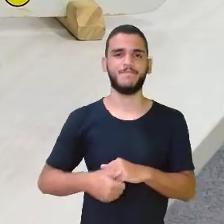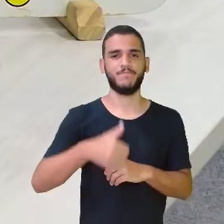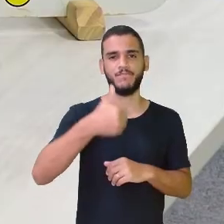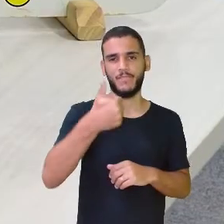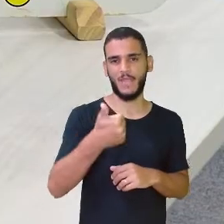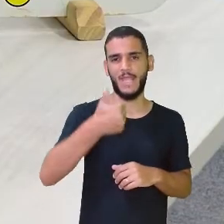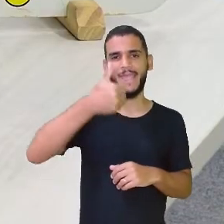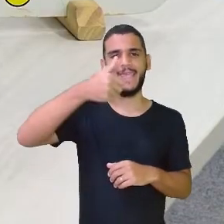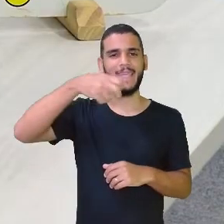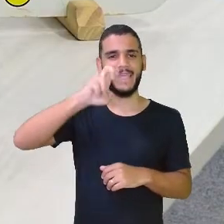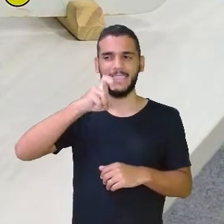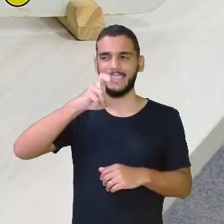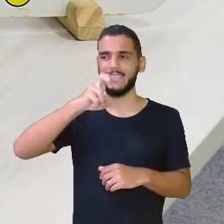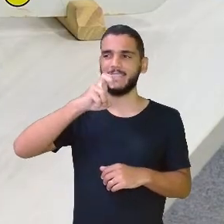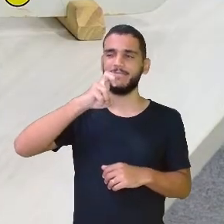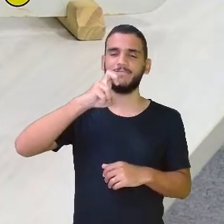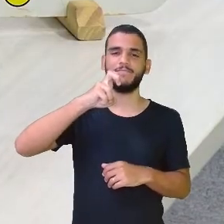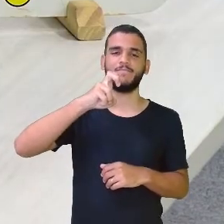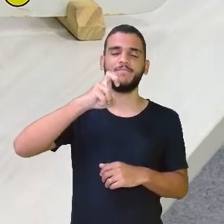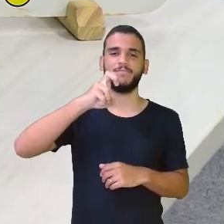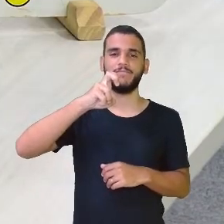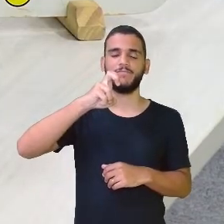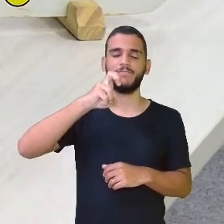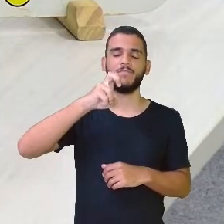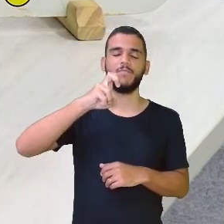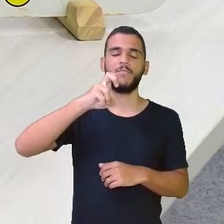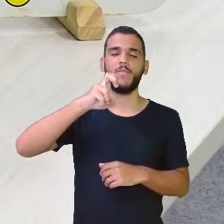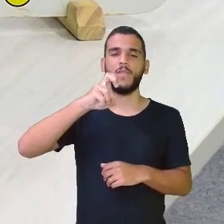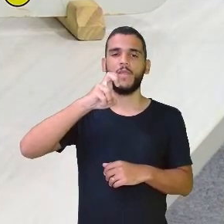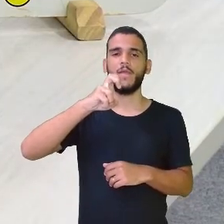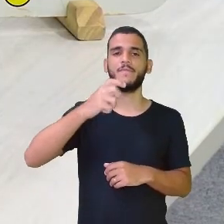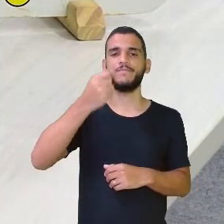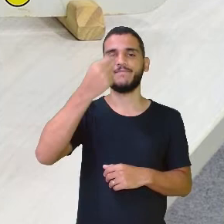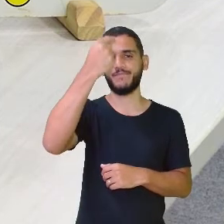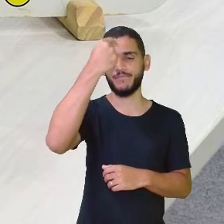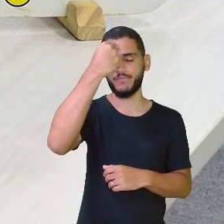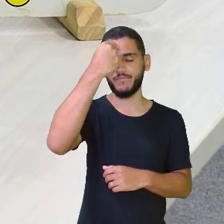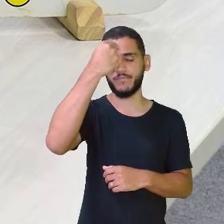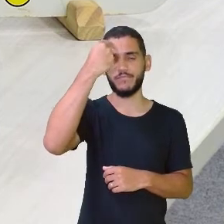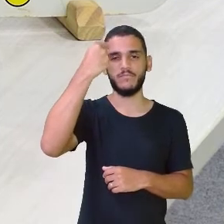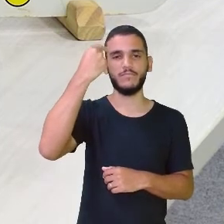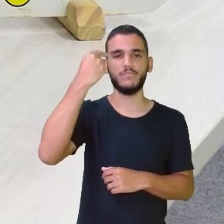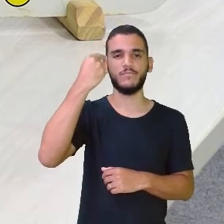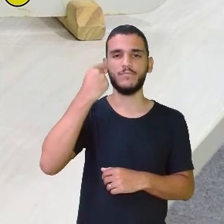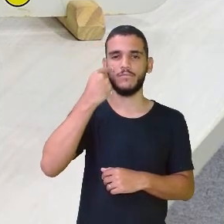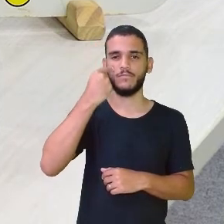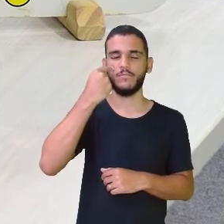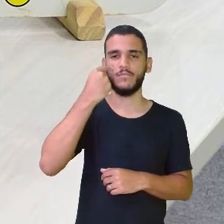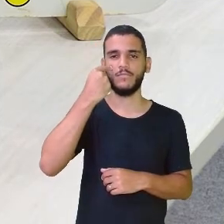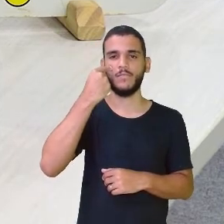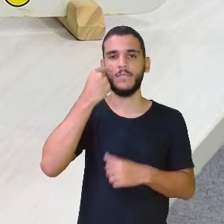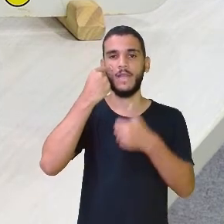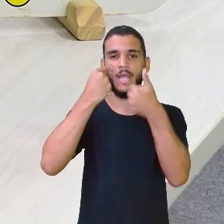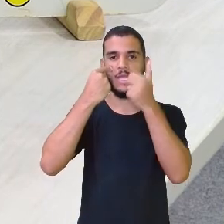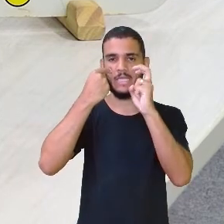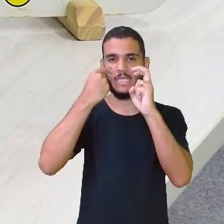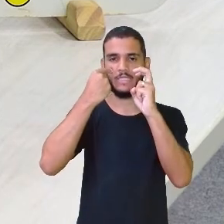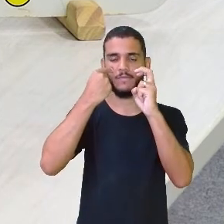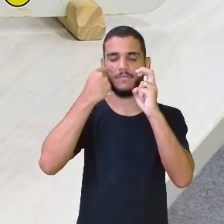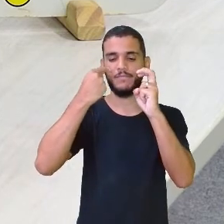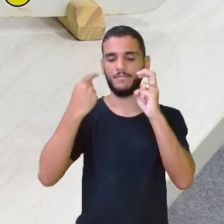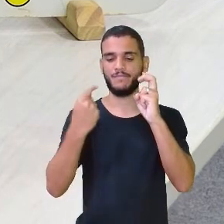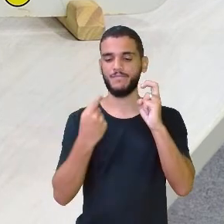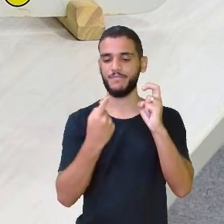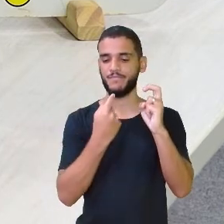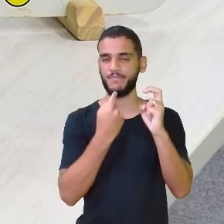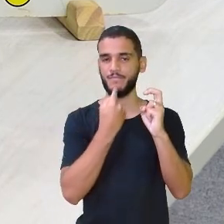15, ó... 15 daqui para aqui é 15. Ainda está mostrando, inclusive, ó... 15, né? A primeira parada, 15 minutos. A segunda parada, mais 15